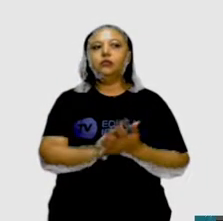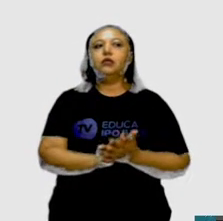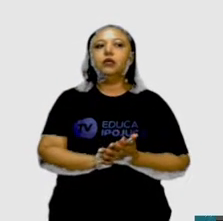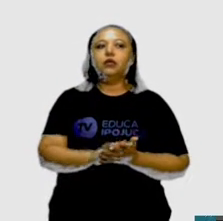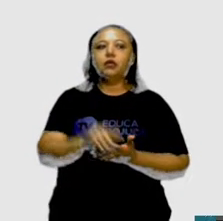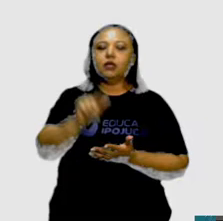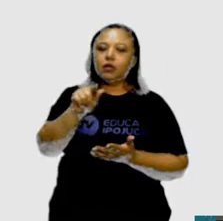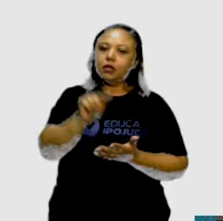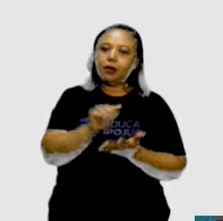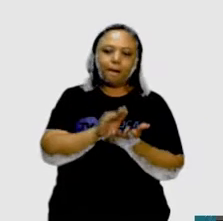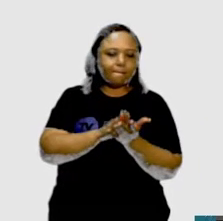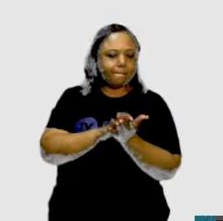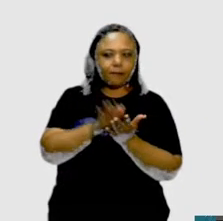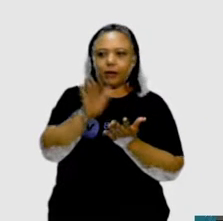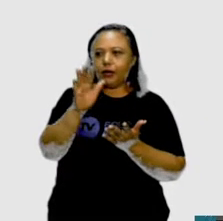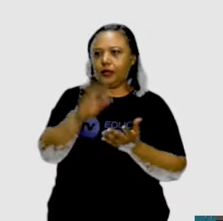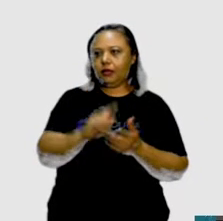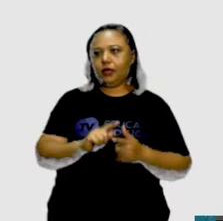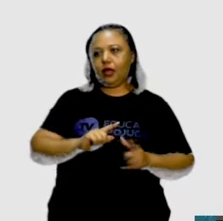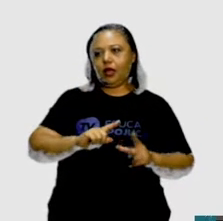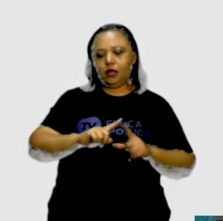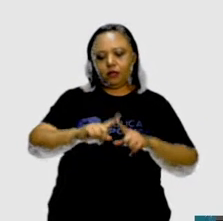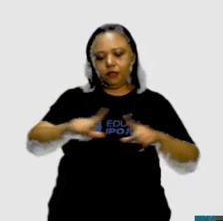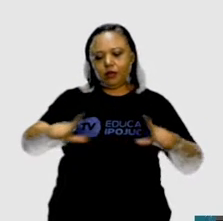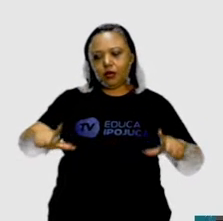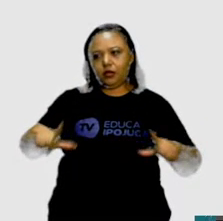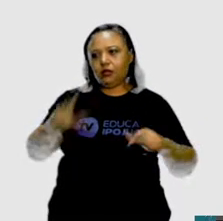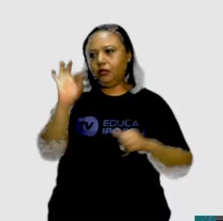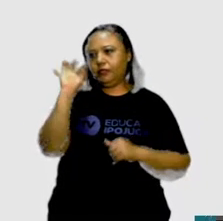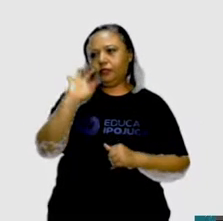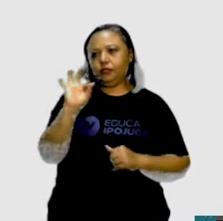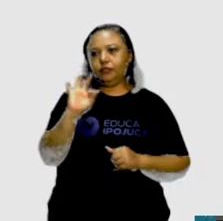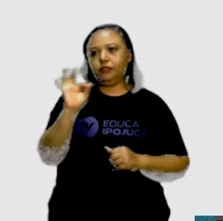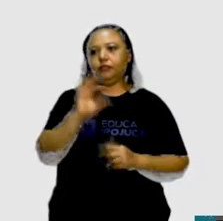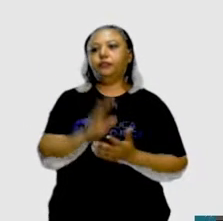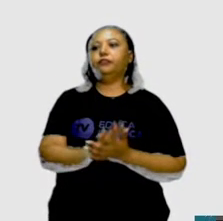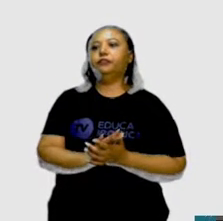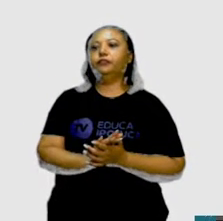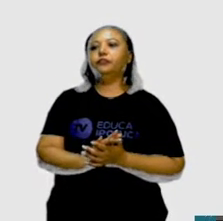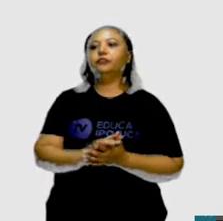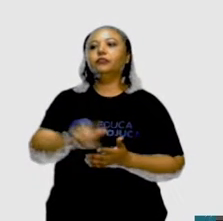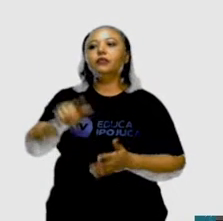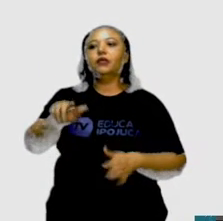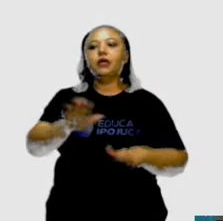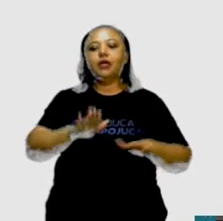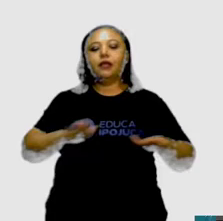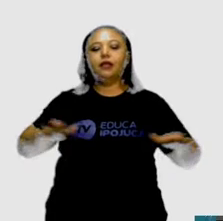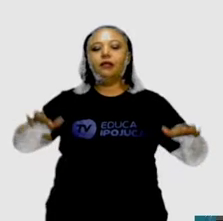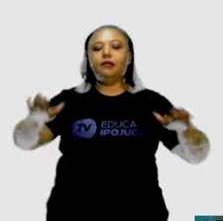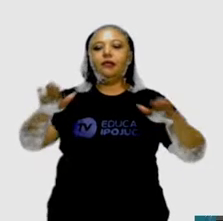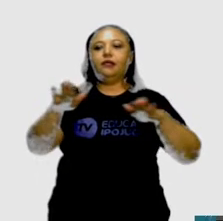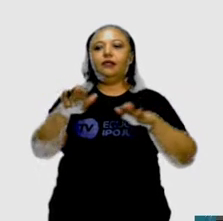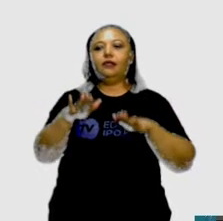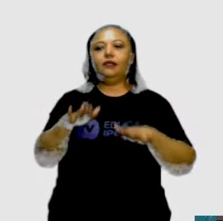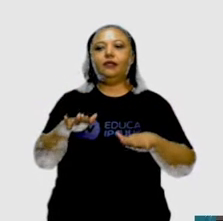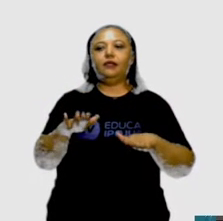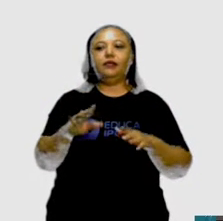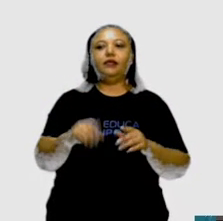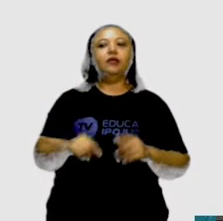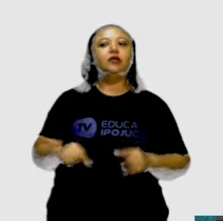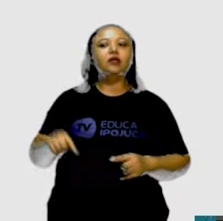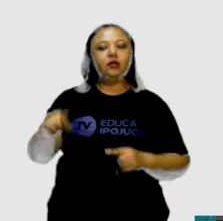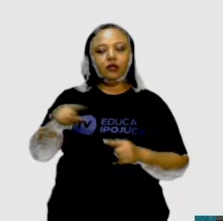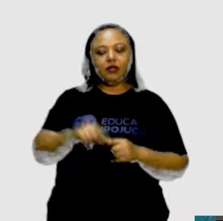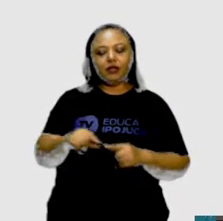planas. Nós podemos até chamá-las de figuras espaciais, porque elas lembram, de alguma forma, uma